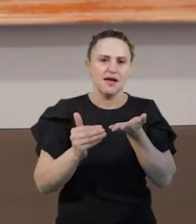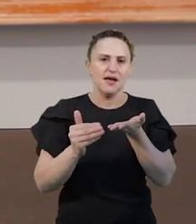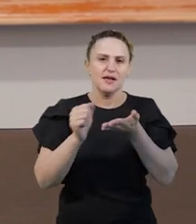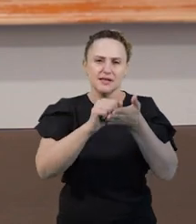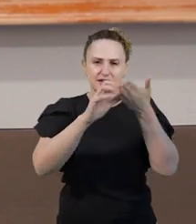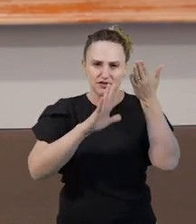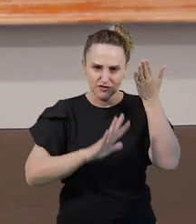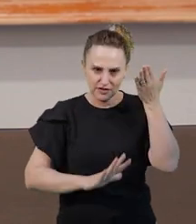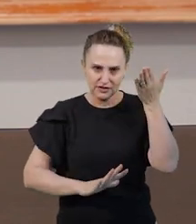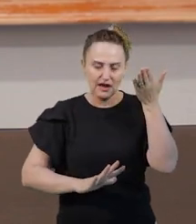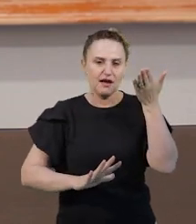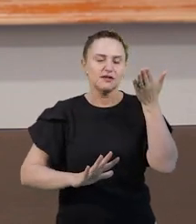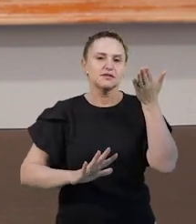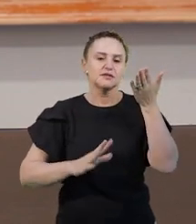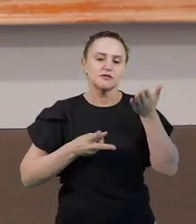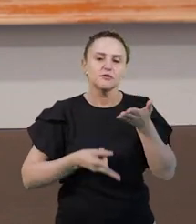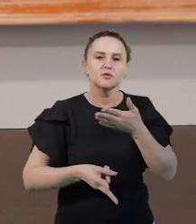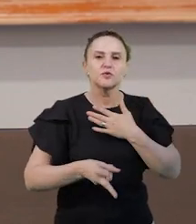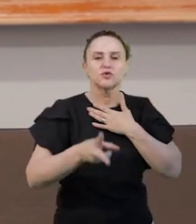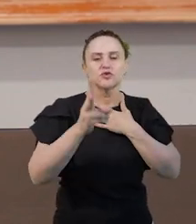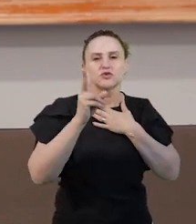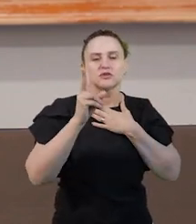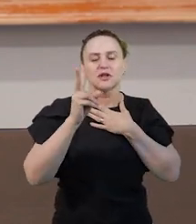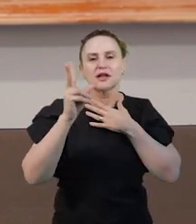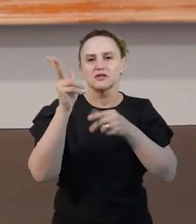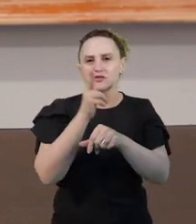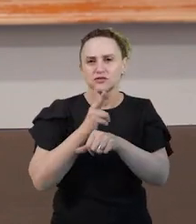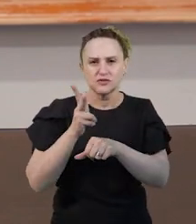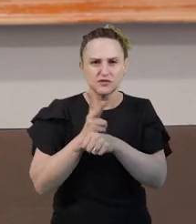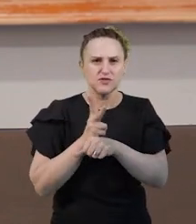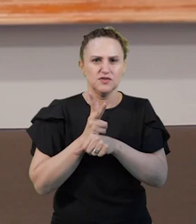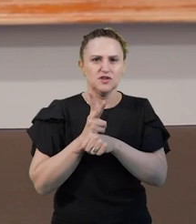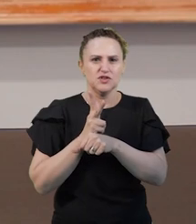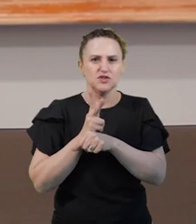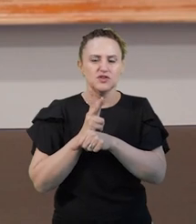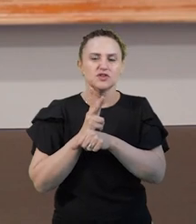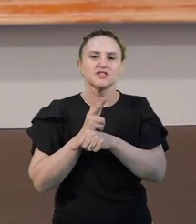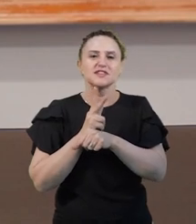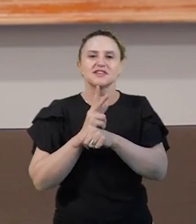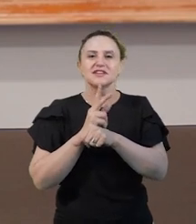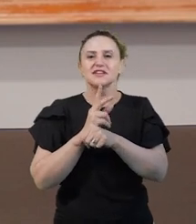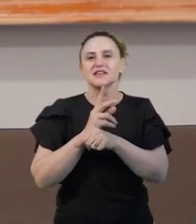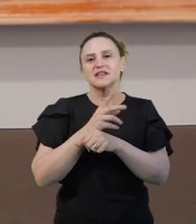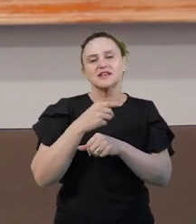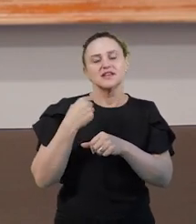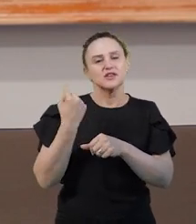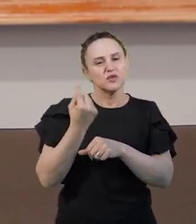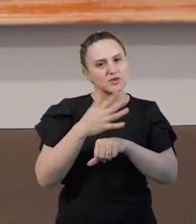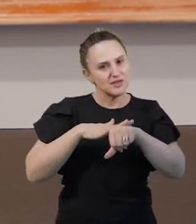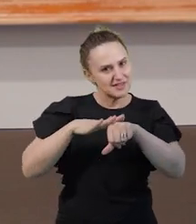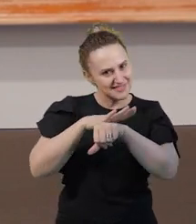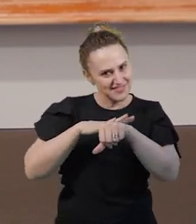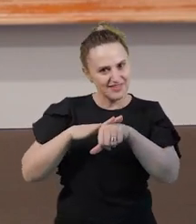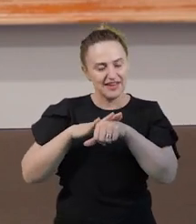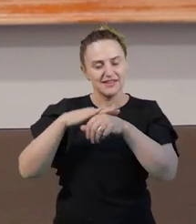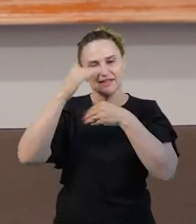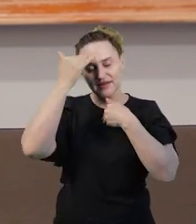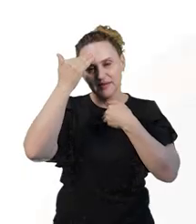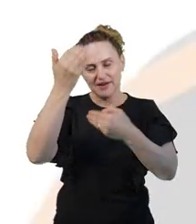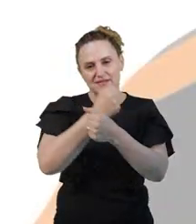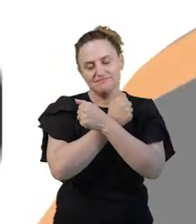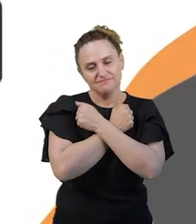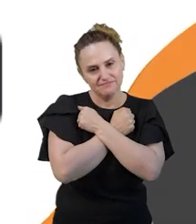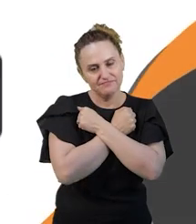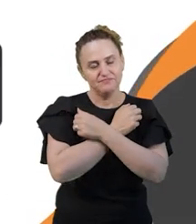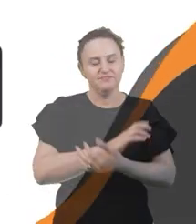atividades e também na continuidade dos vídeos e rodas de conversa da nossa disciplina. Um abraço e muito obrigada!